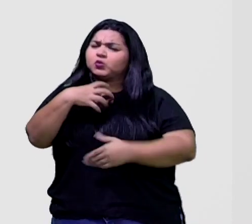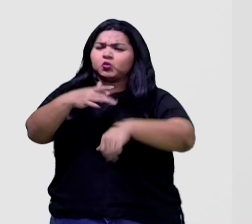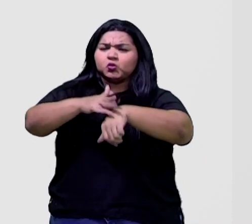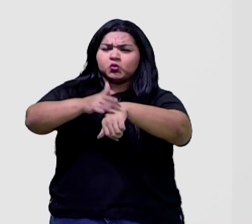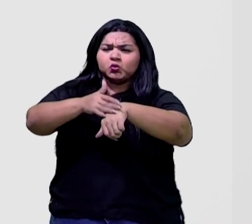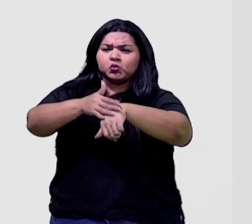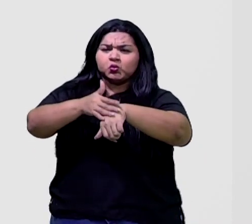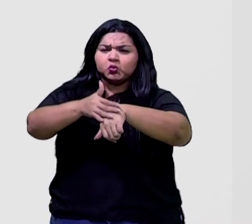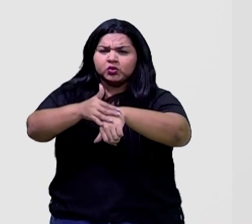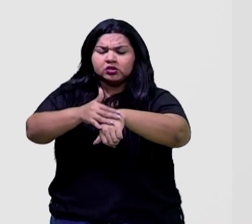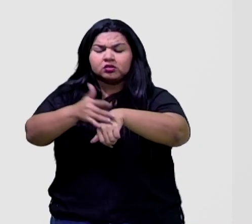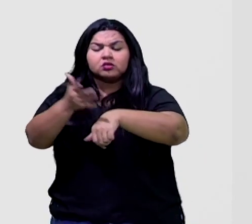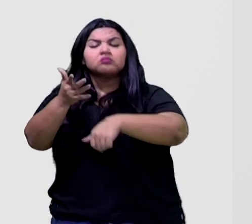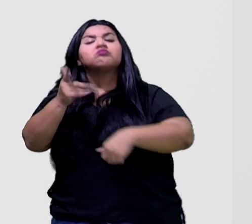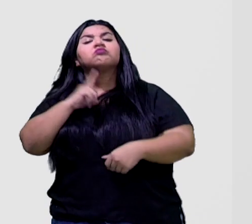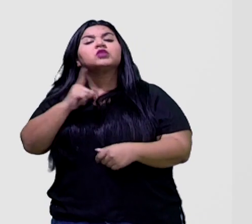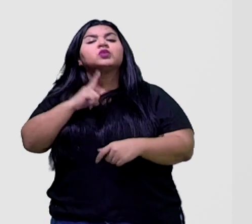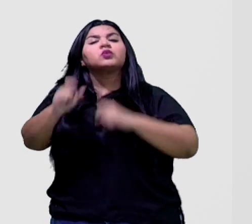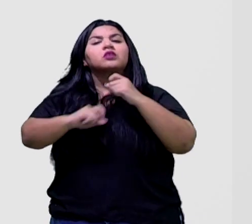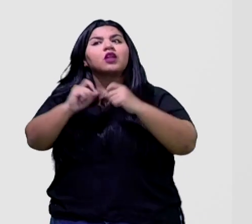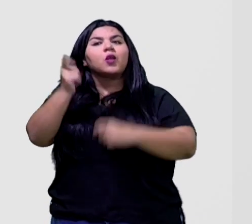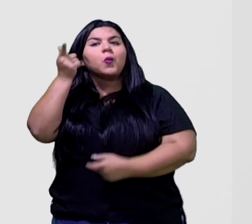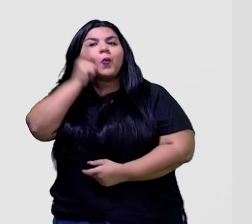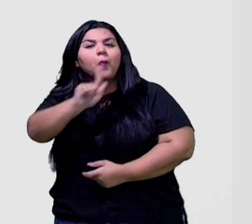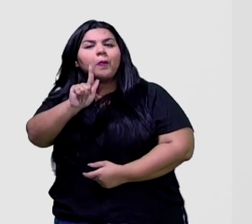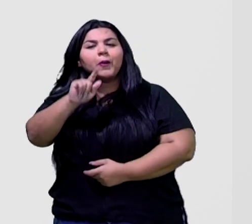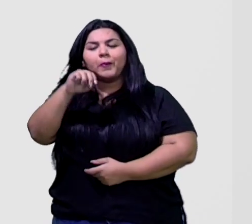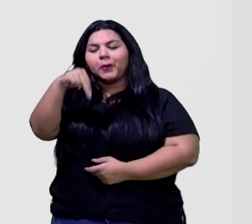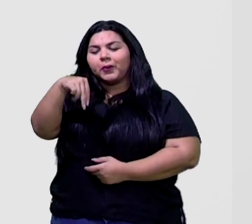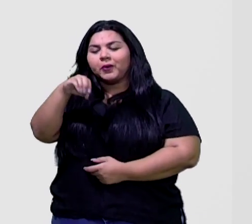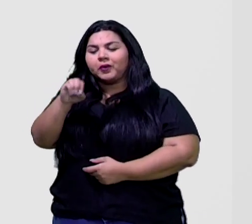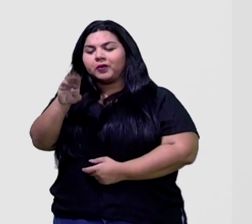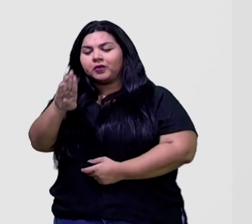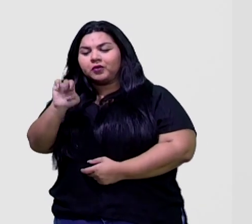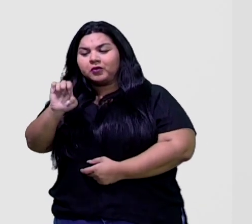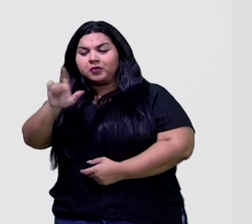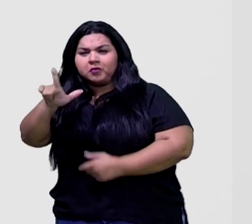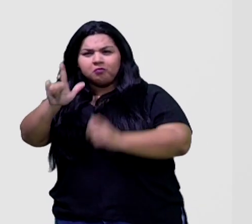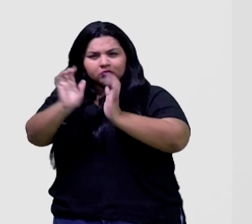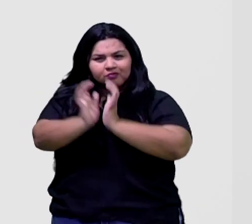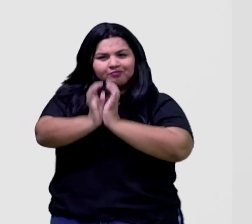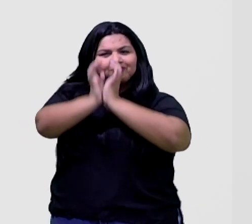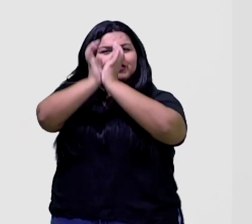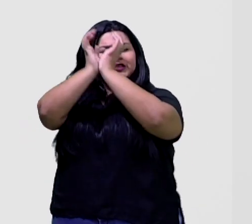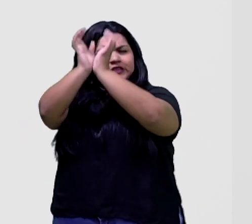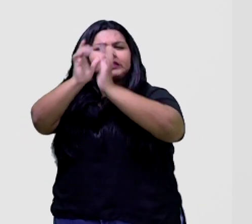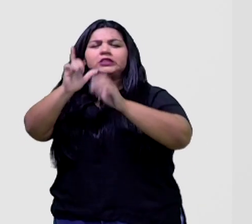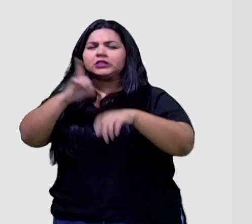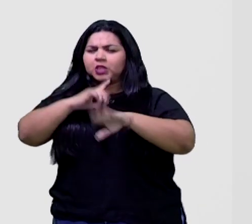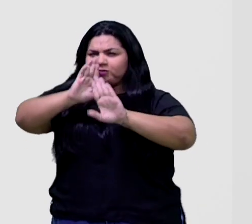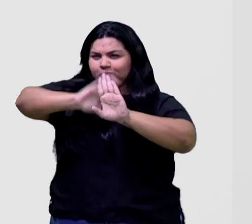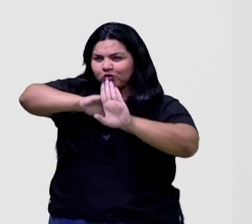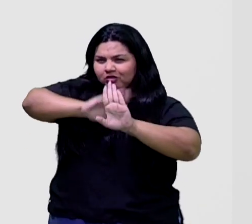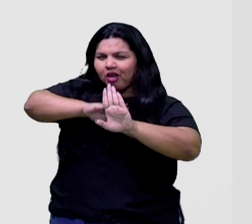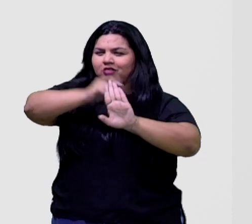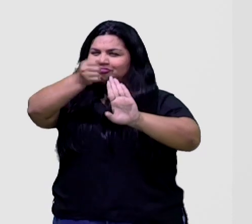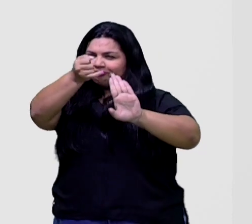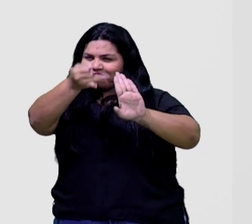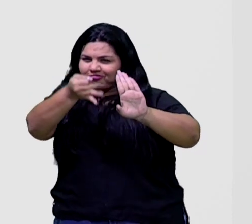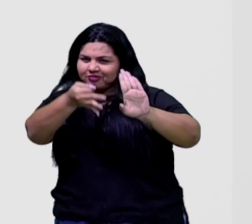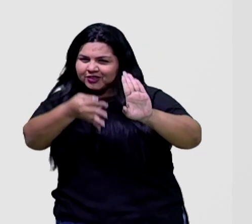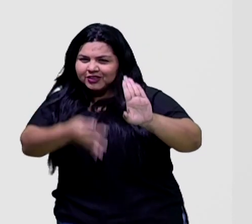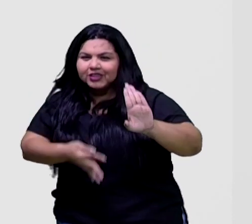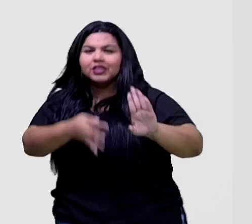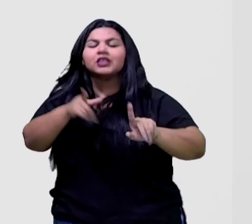doença, ele acaba ganhando o prêmio Nobel, então tem toda uma teoria defendida aí por trás. Passa também o